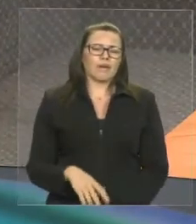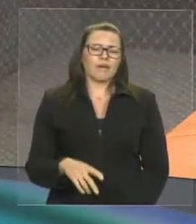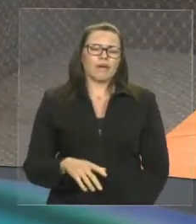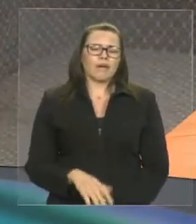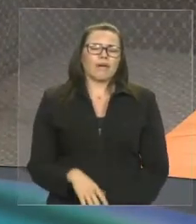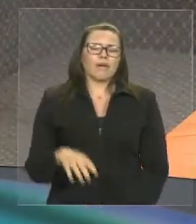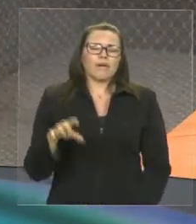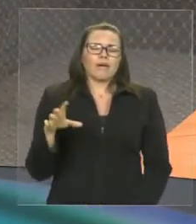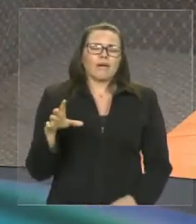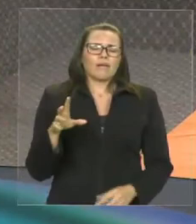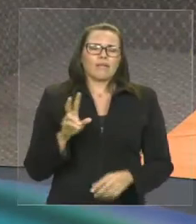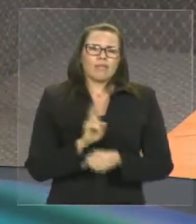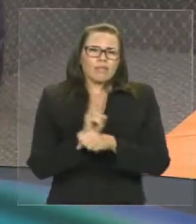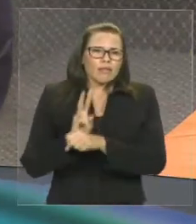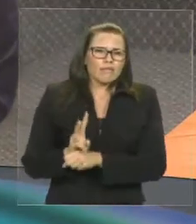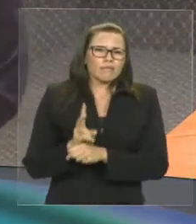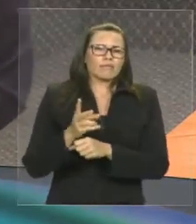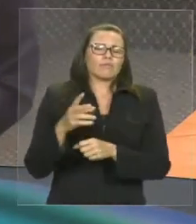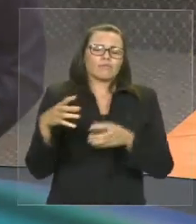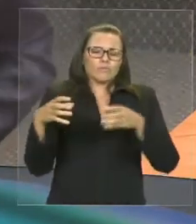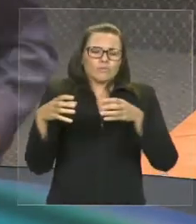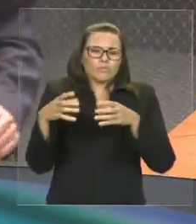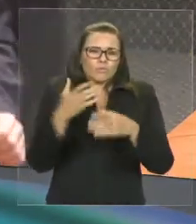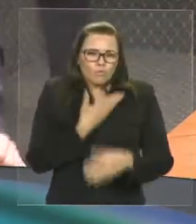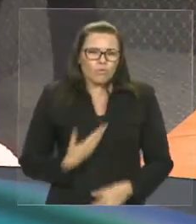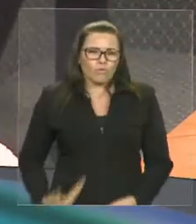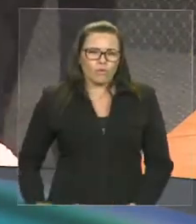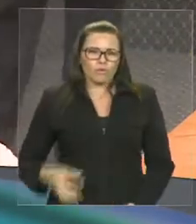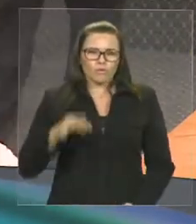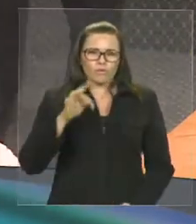Eu não levantei bandeira vermelha para o governo do PT.